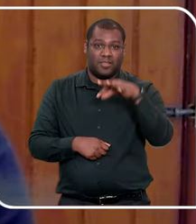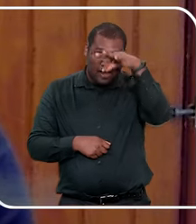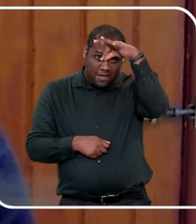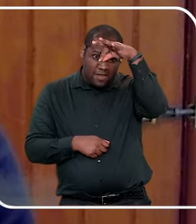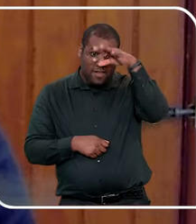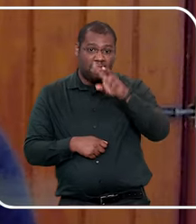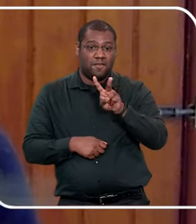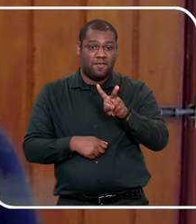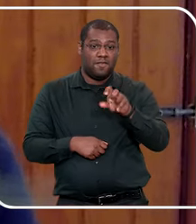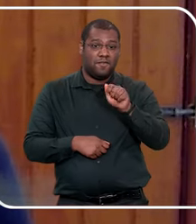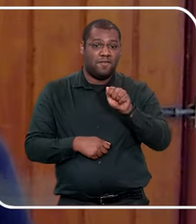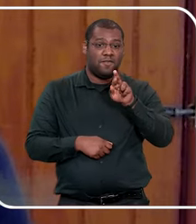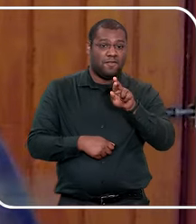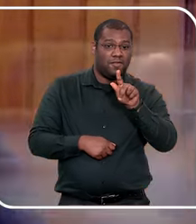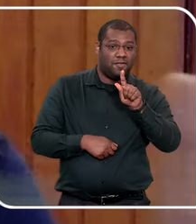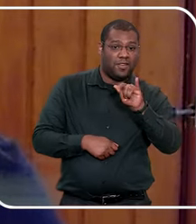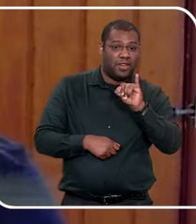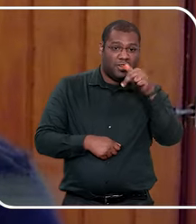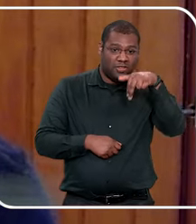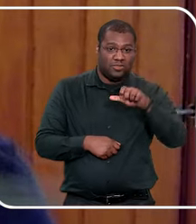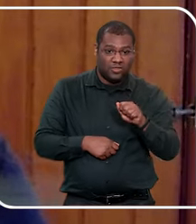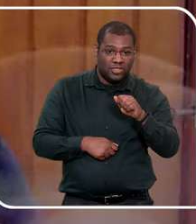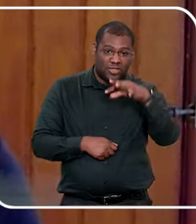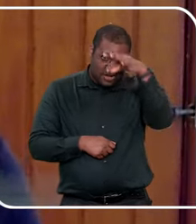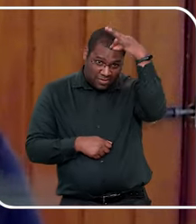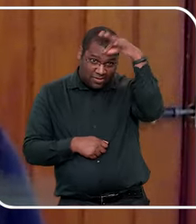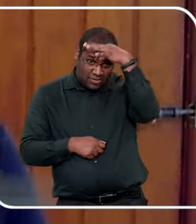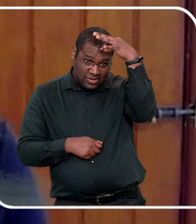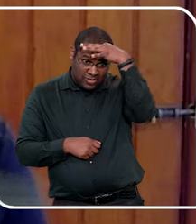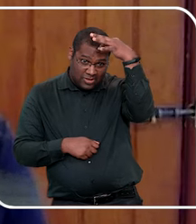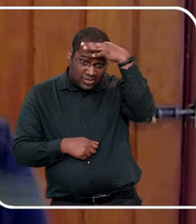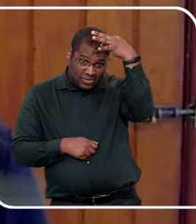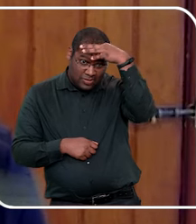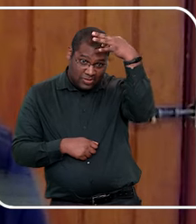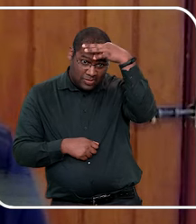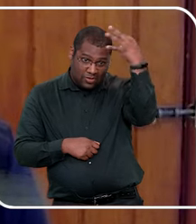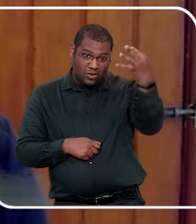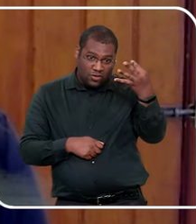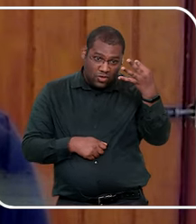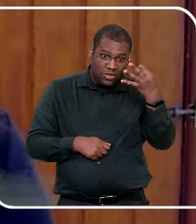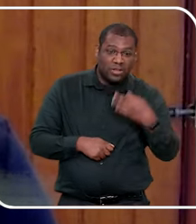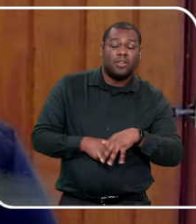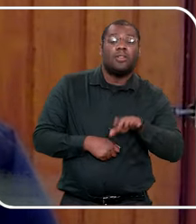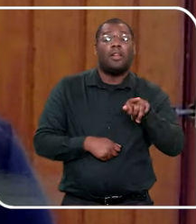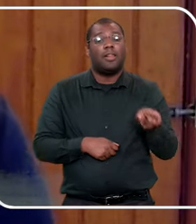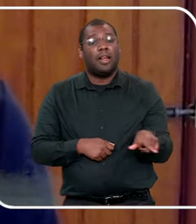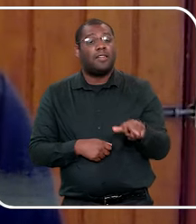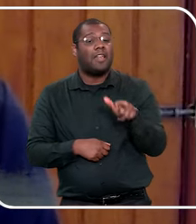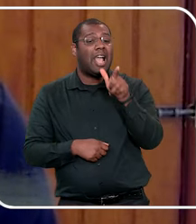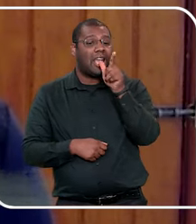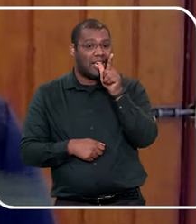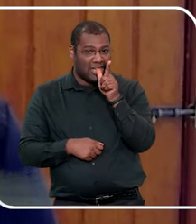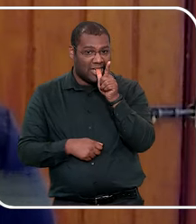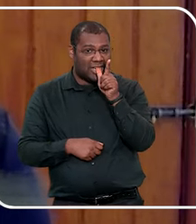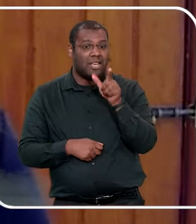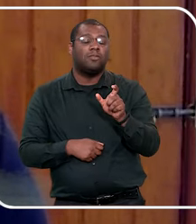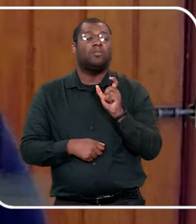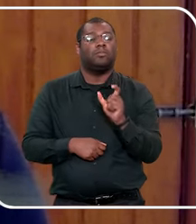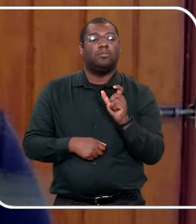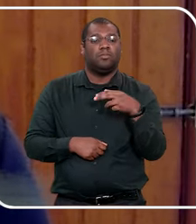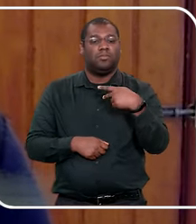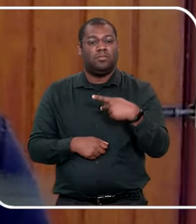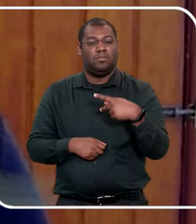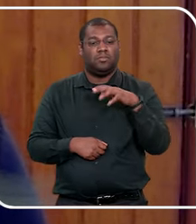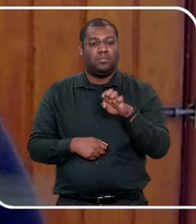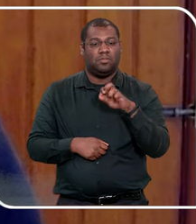meu tio, põe a boca no meu biscoito, põe a boca no biscoito do meu tio, alguma coisa assim, era biscoito, o eles falavam, então assim, aí, se você